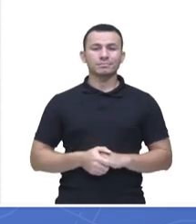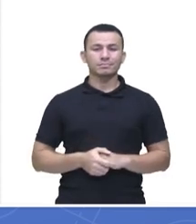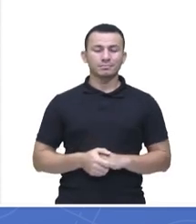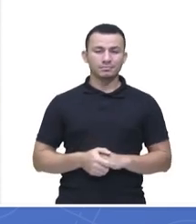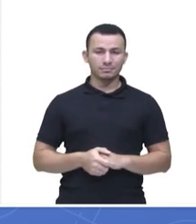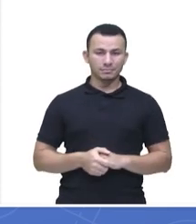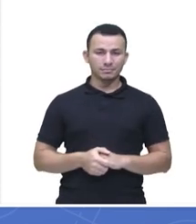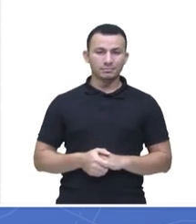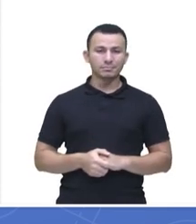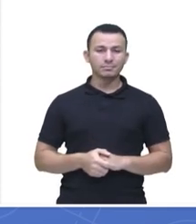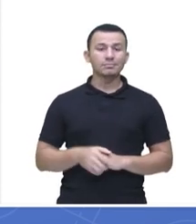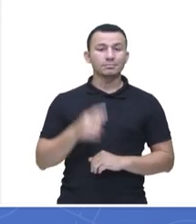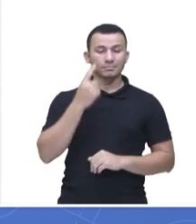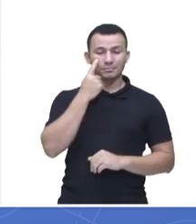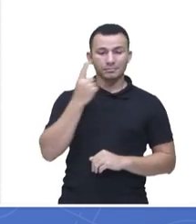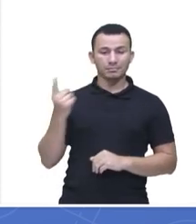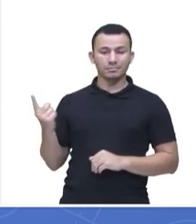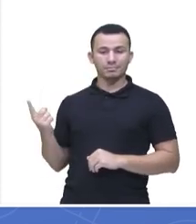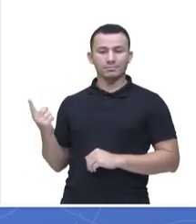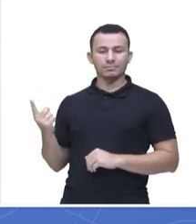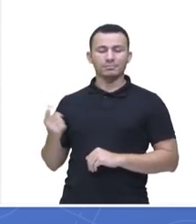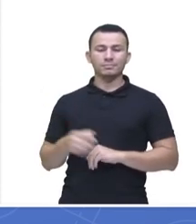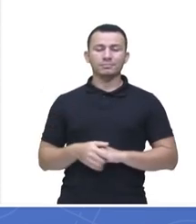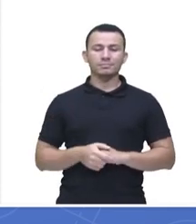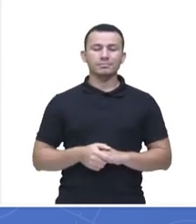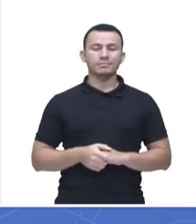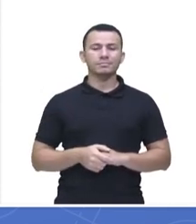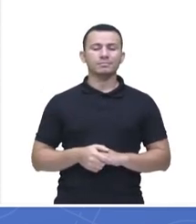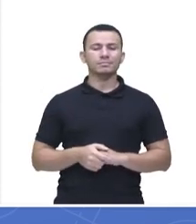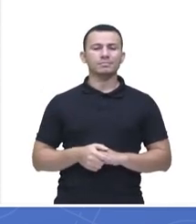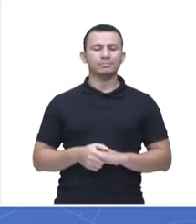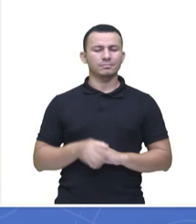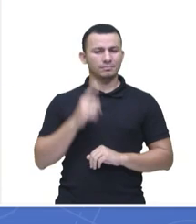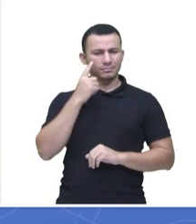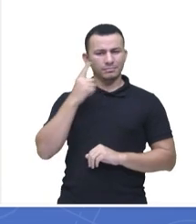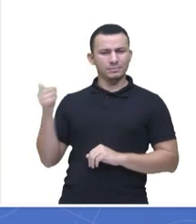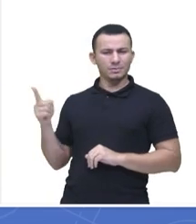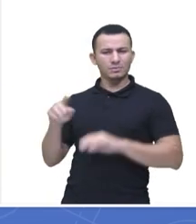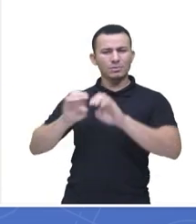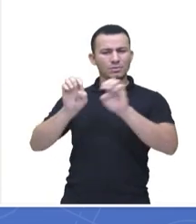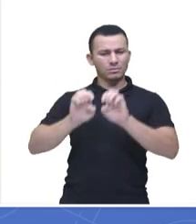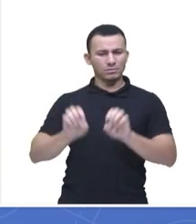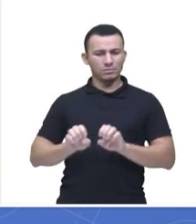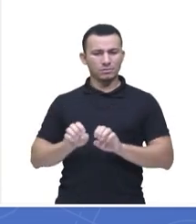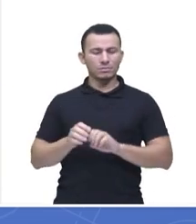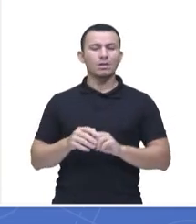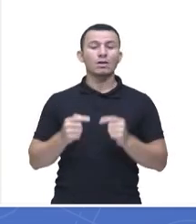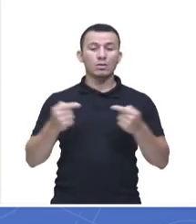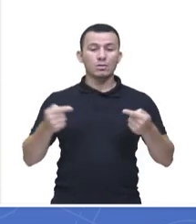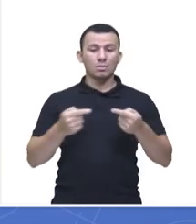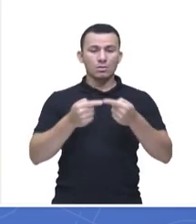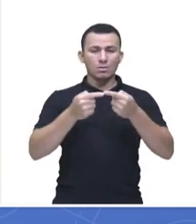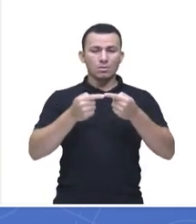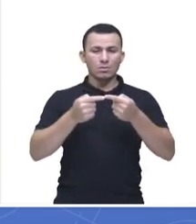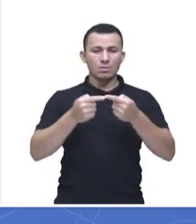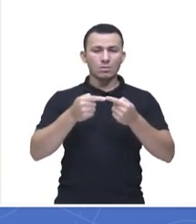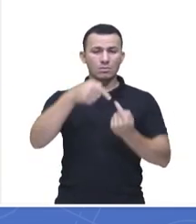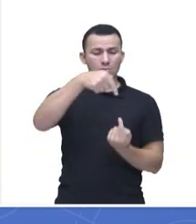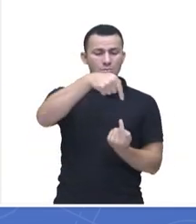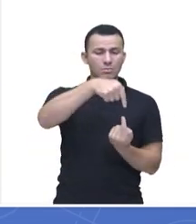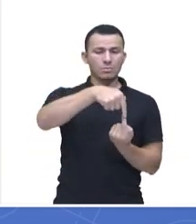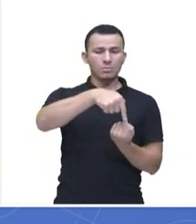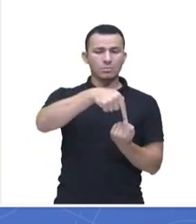Então, observem aqui, ó, comigo, a estrutura, olha aqui, os carbonos, né,